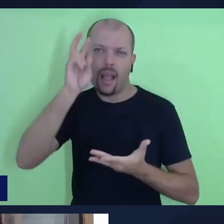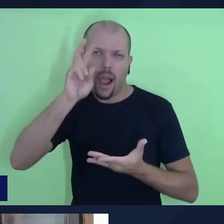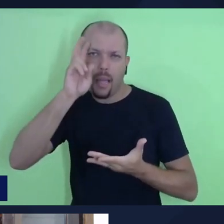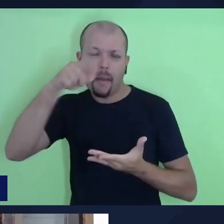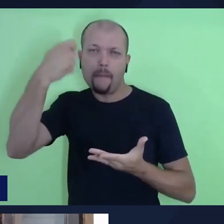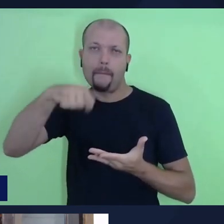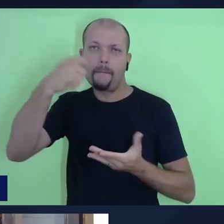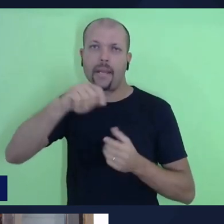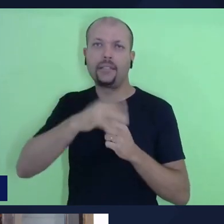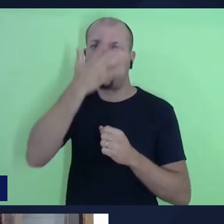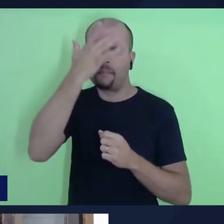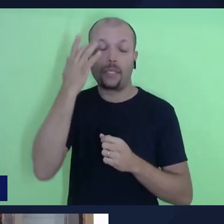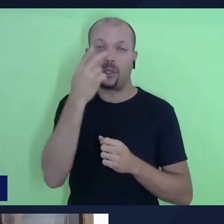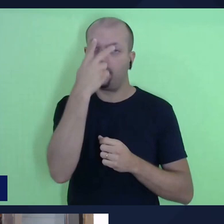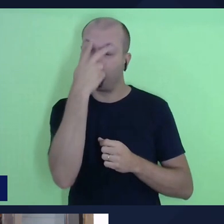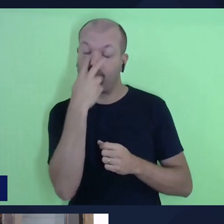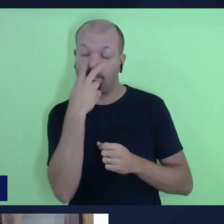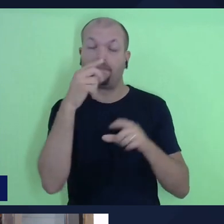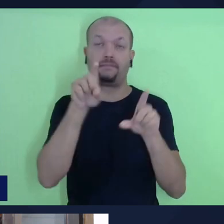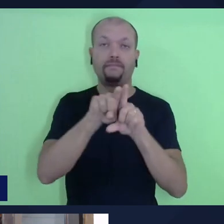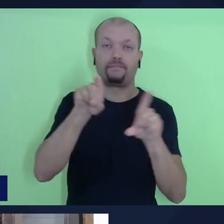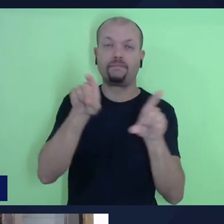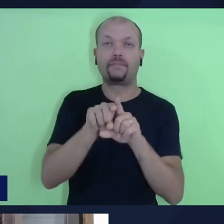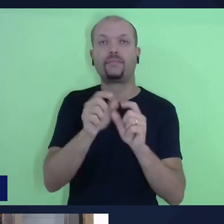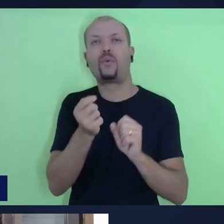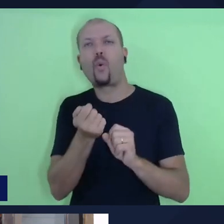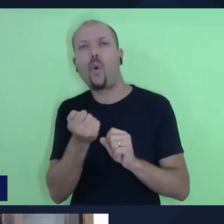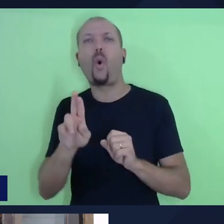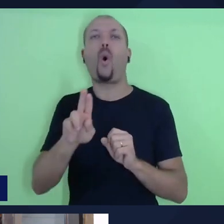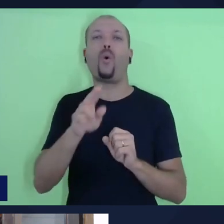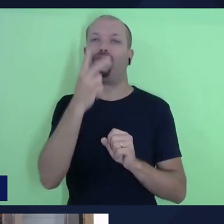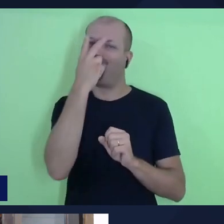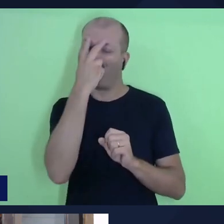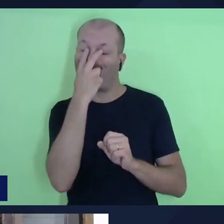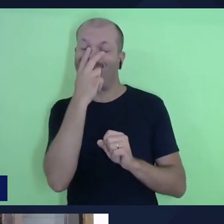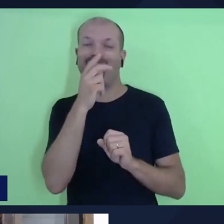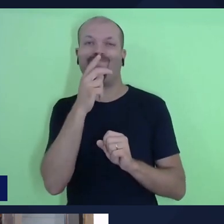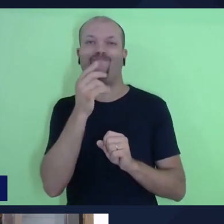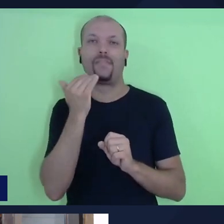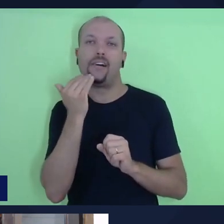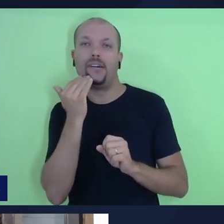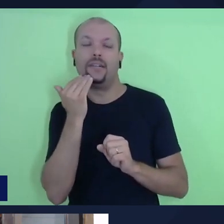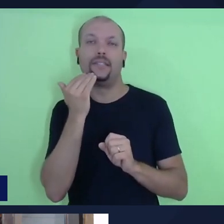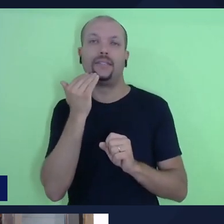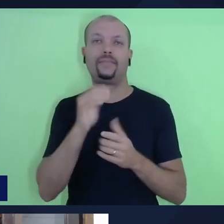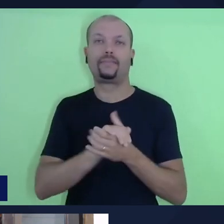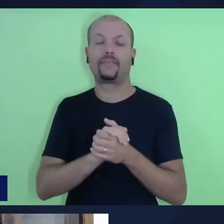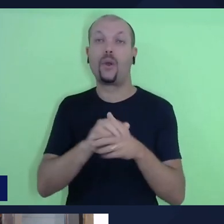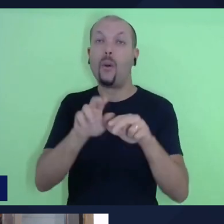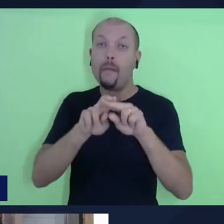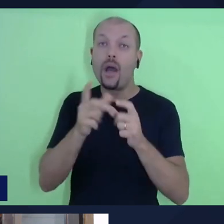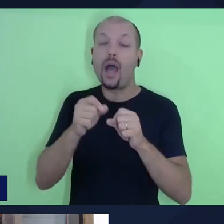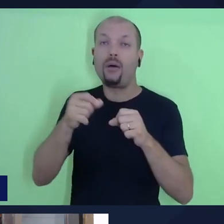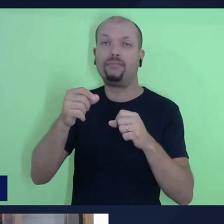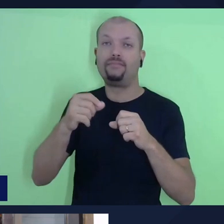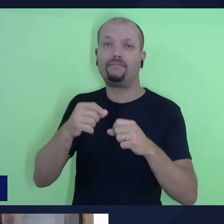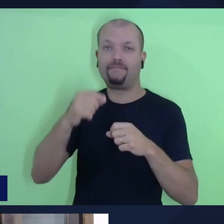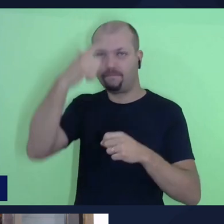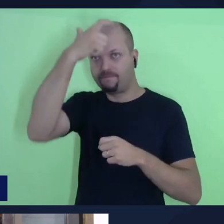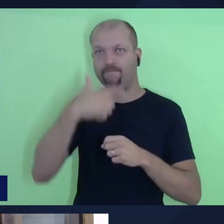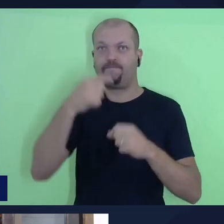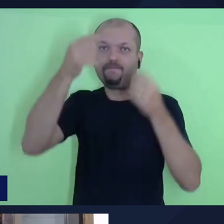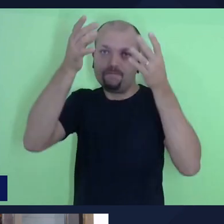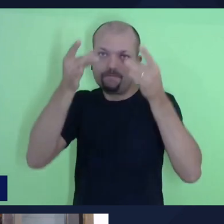enxergam, são cegos ou tem baixa visão, por isso a minha autodescrição e também aqui em cima à minha esquerda, você